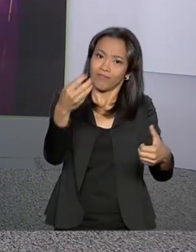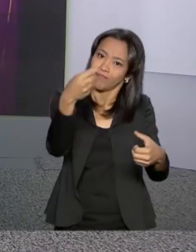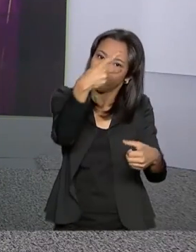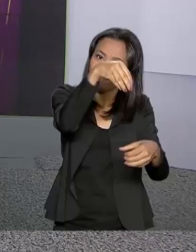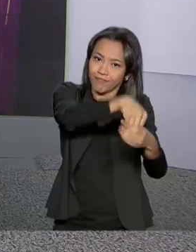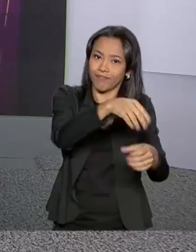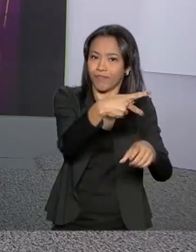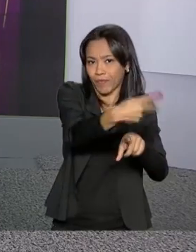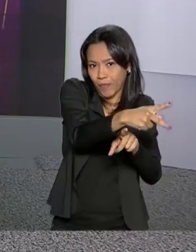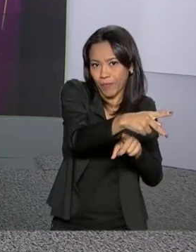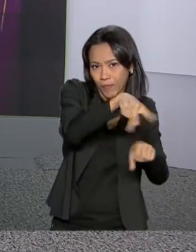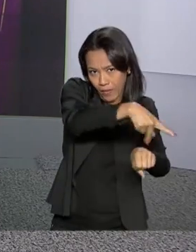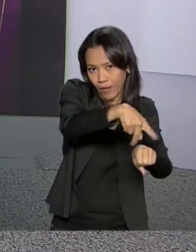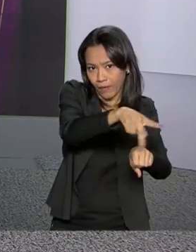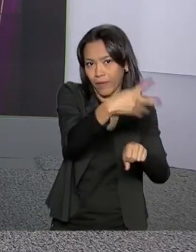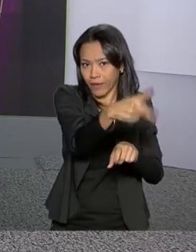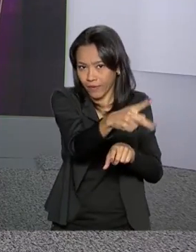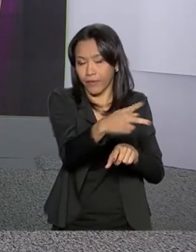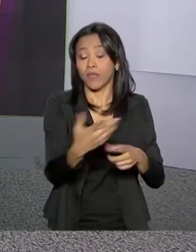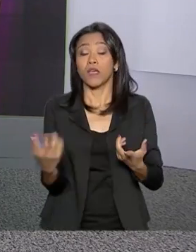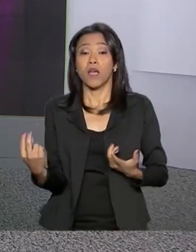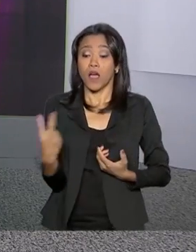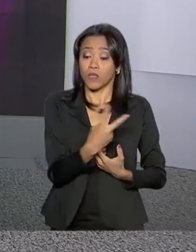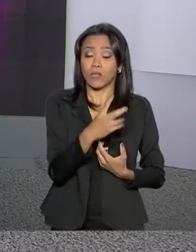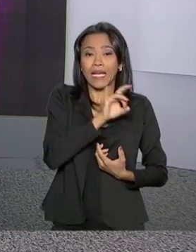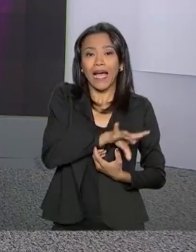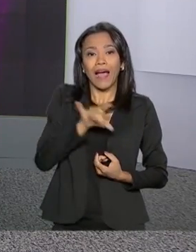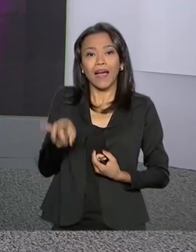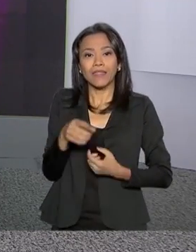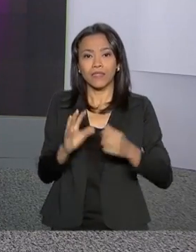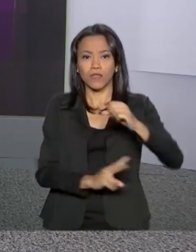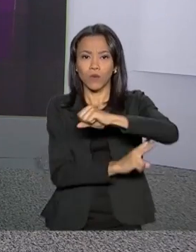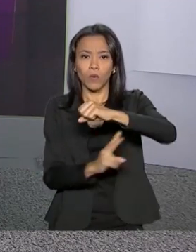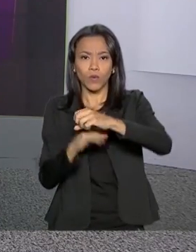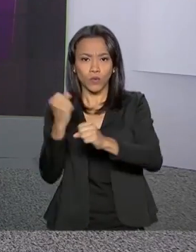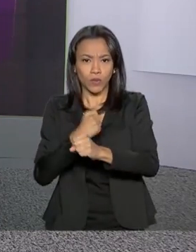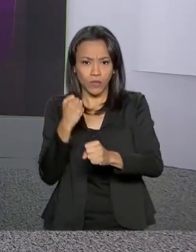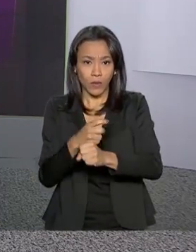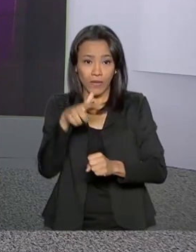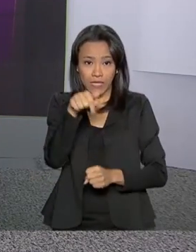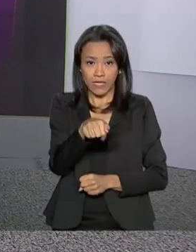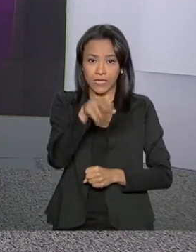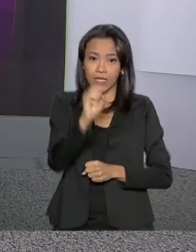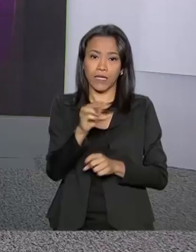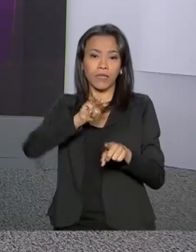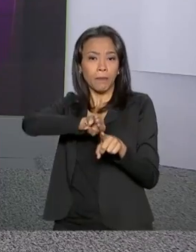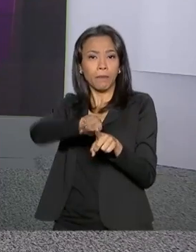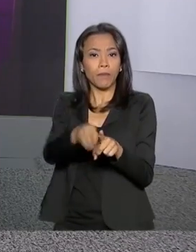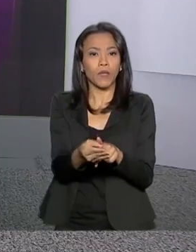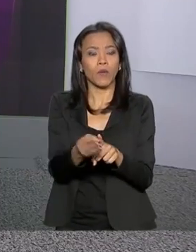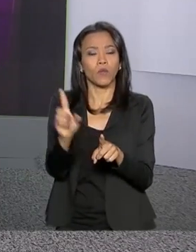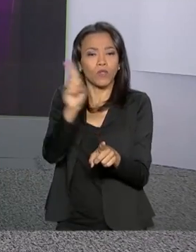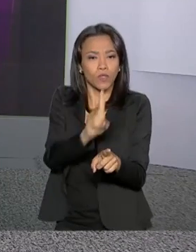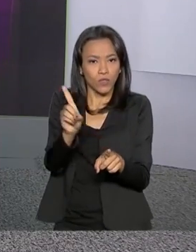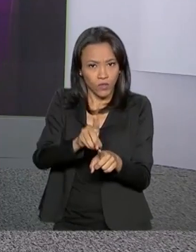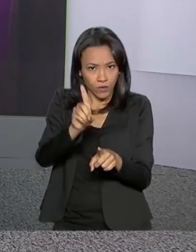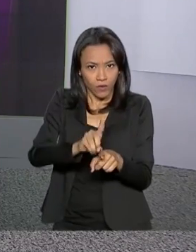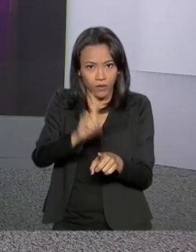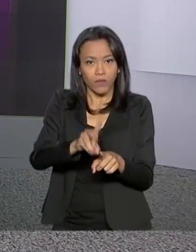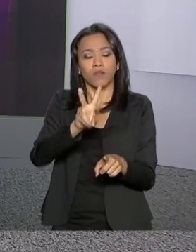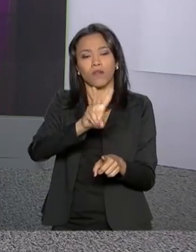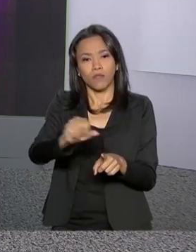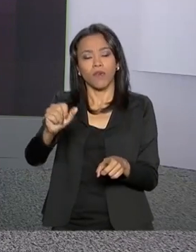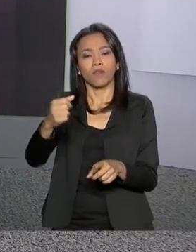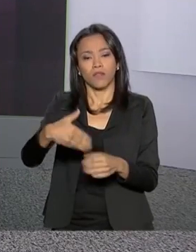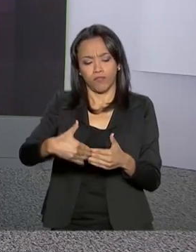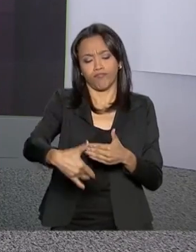A previsão é que cada uma tem um custo de cerca de 70 milhões de dólares. As pontes devem começar a ser